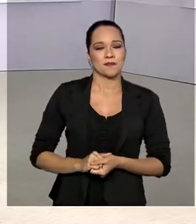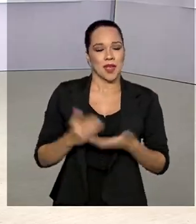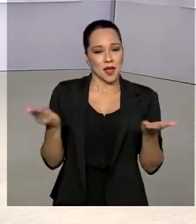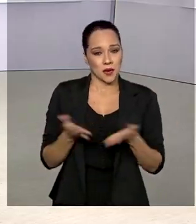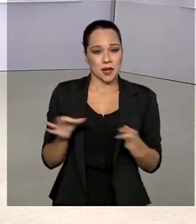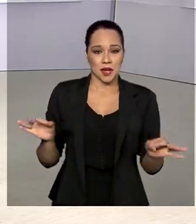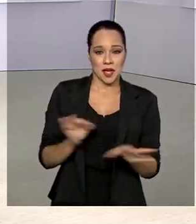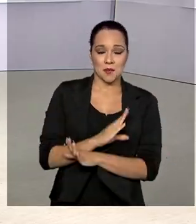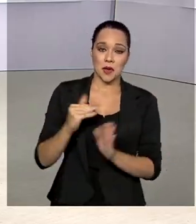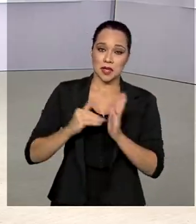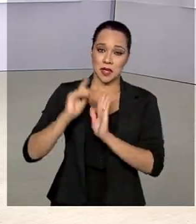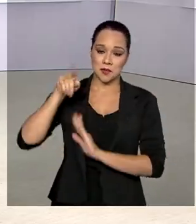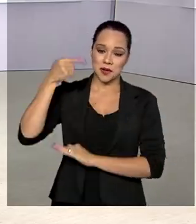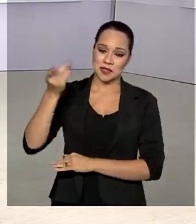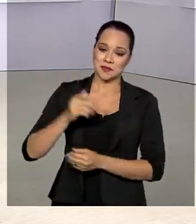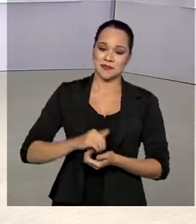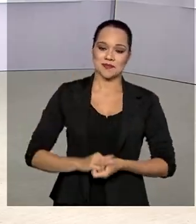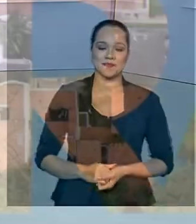por aqui, até a próxima edição.